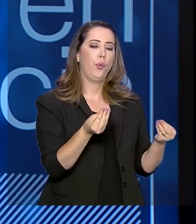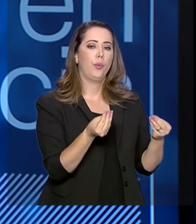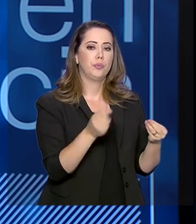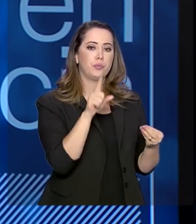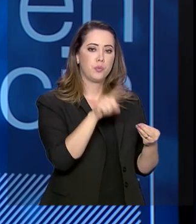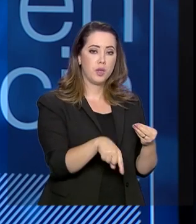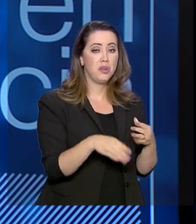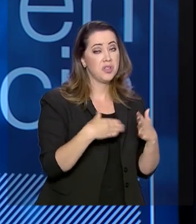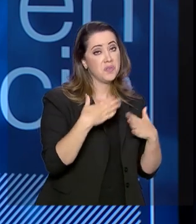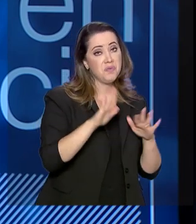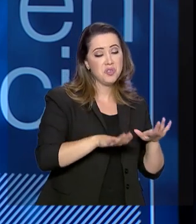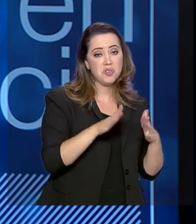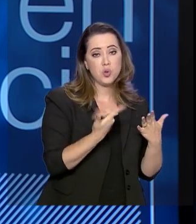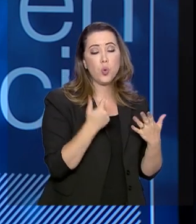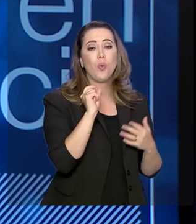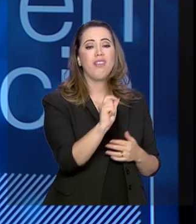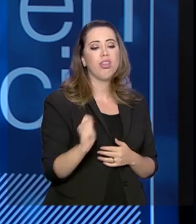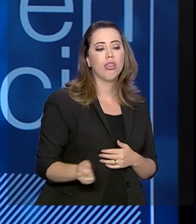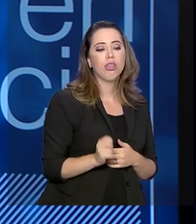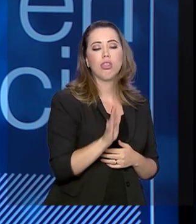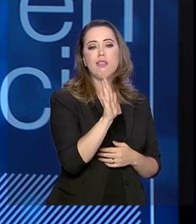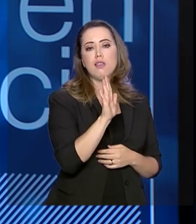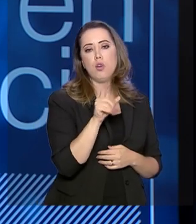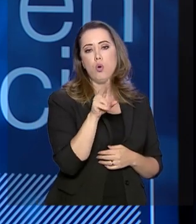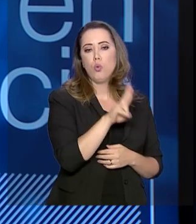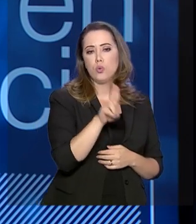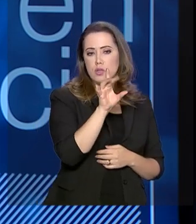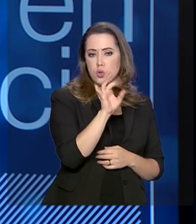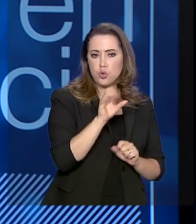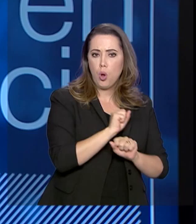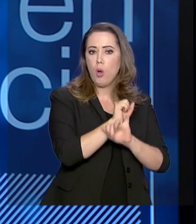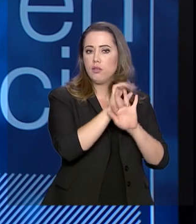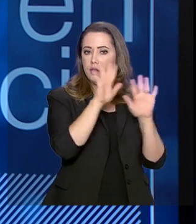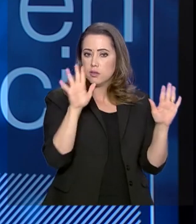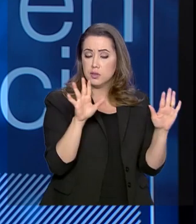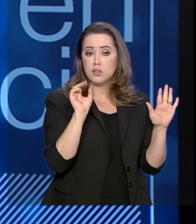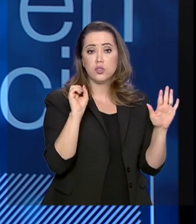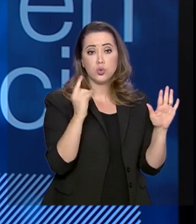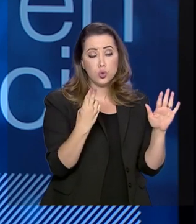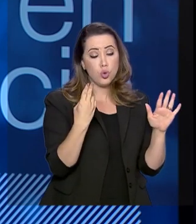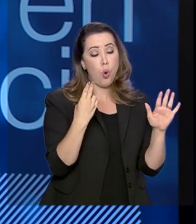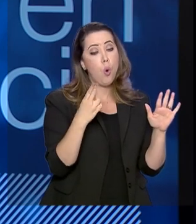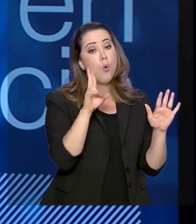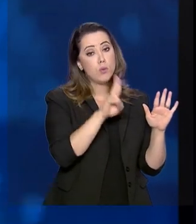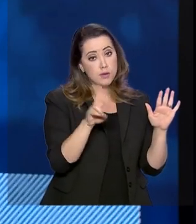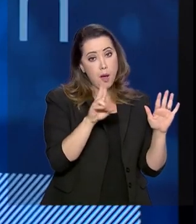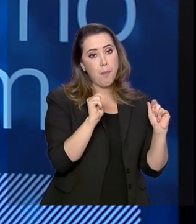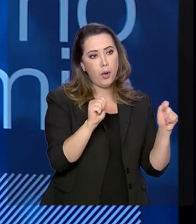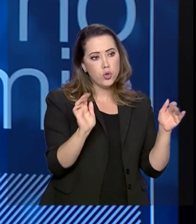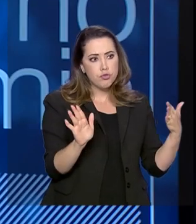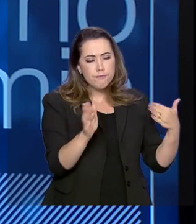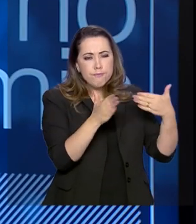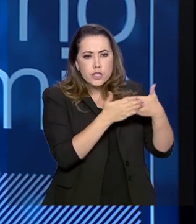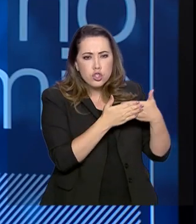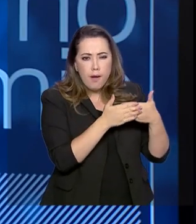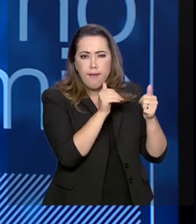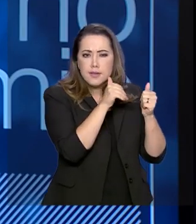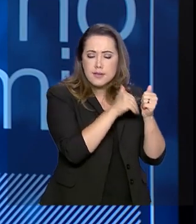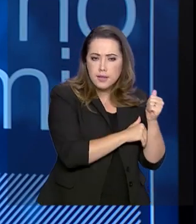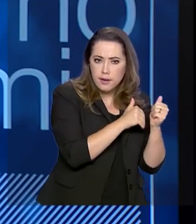que estiver sendo licitado, usar só essa modalidade aberta ou uma combinação aberta fechada. Nessa segunda